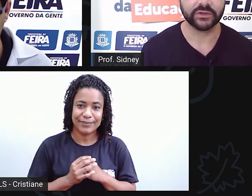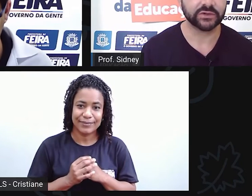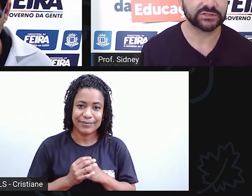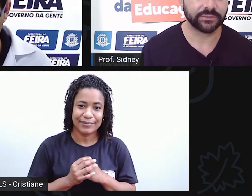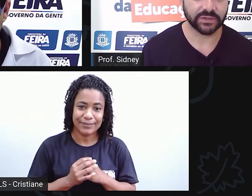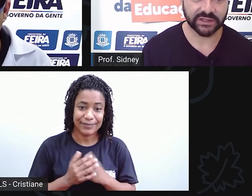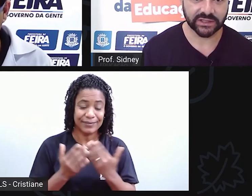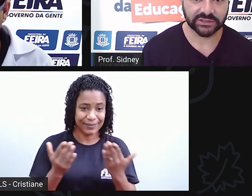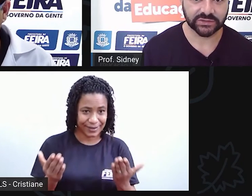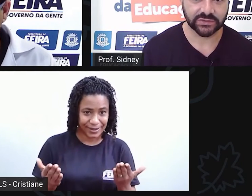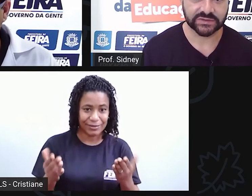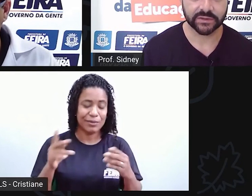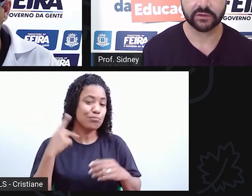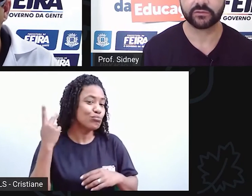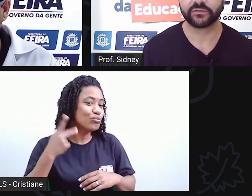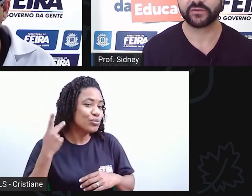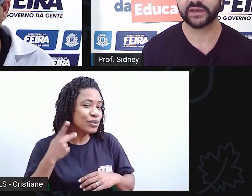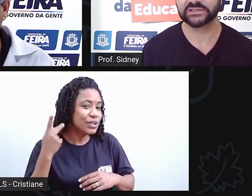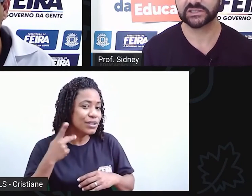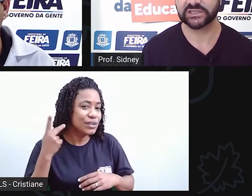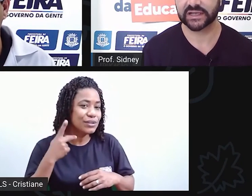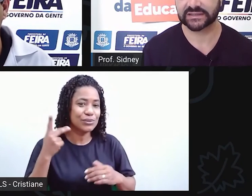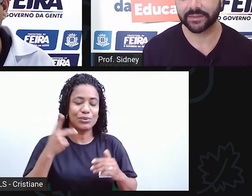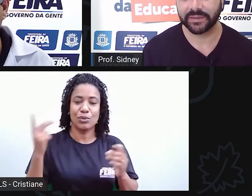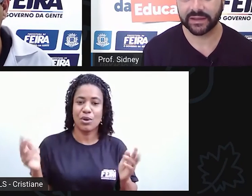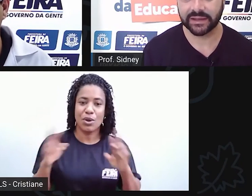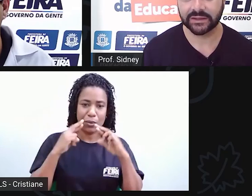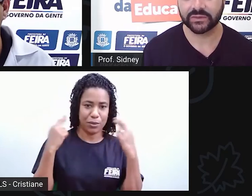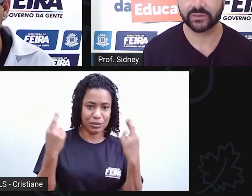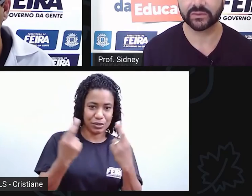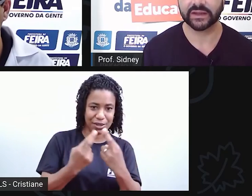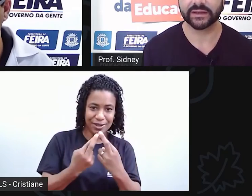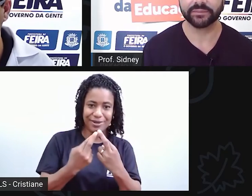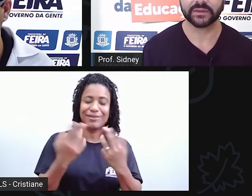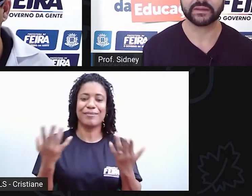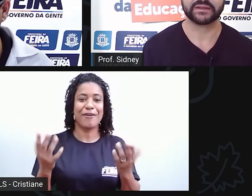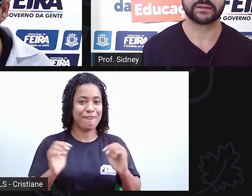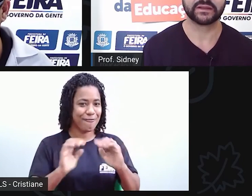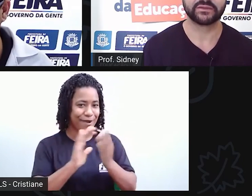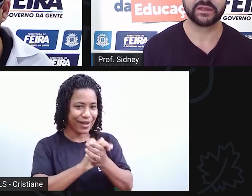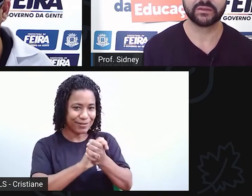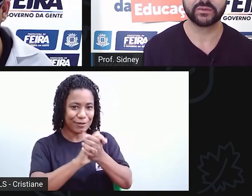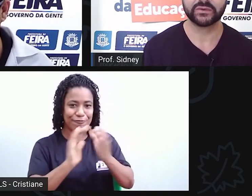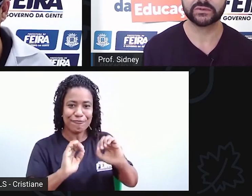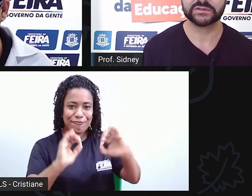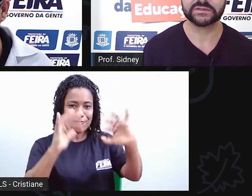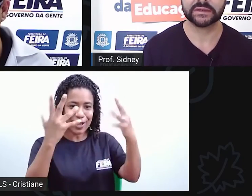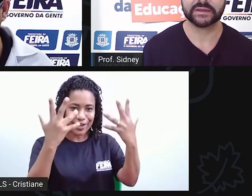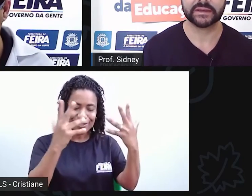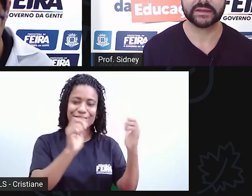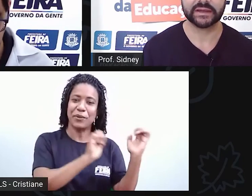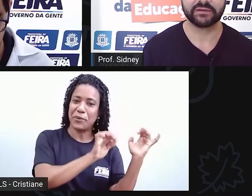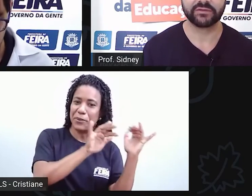reuniões de políticos, fechas de casamento, né? Então, temos